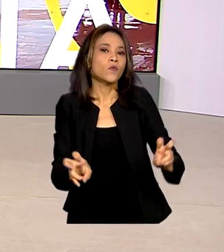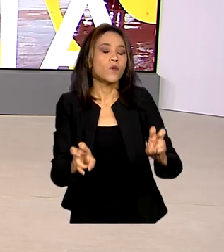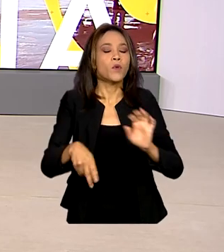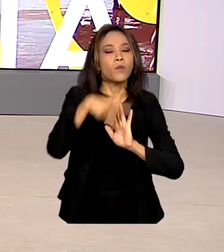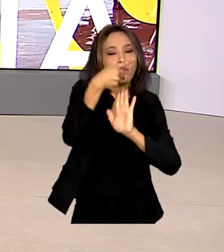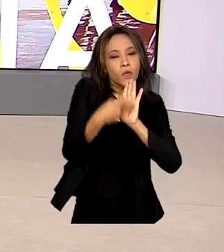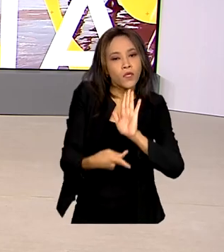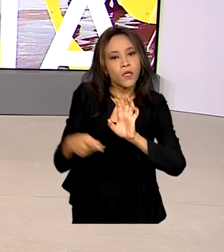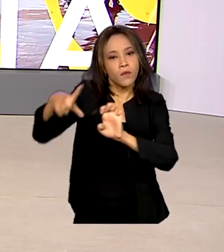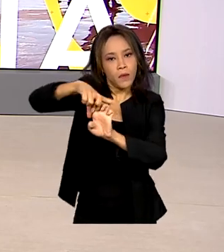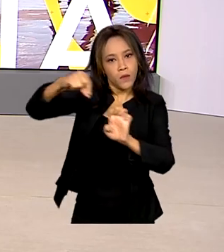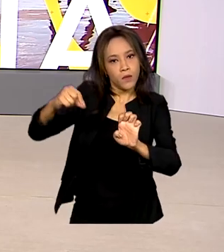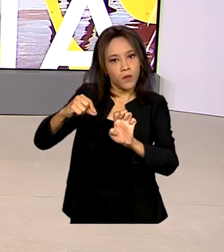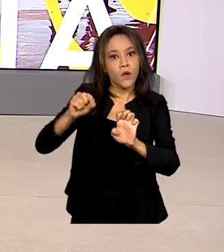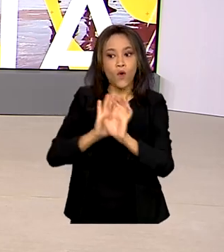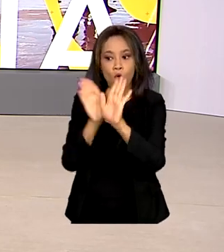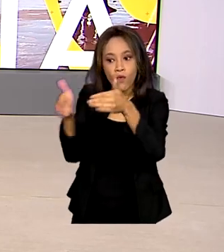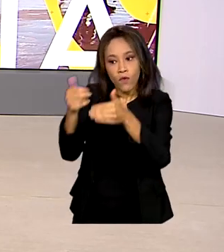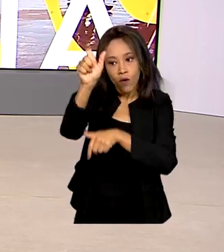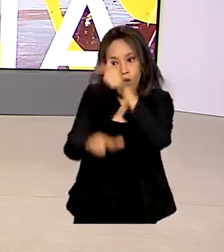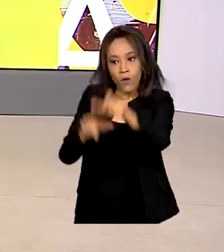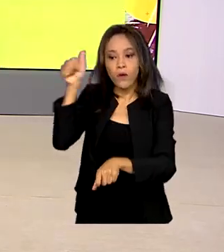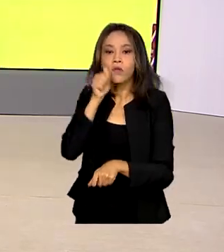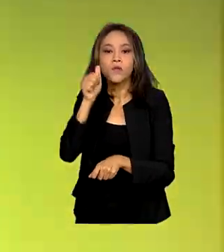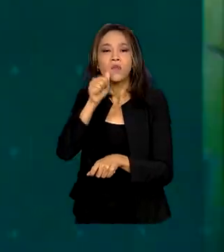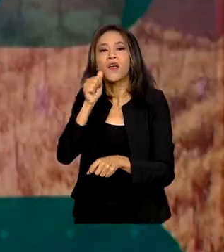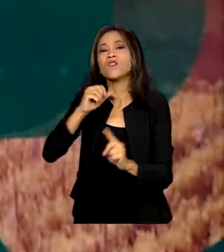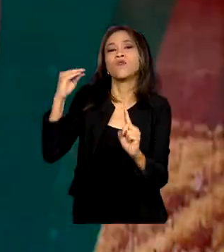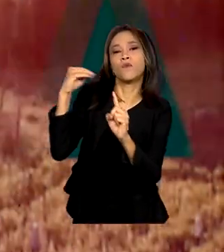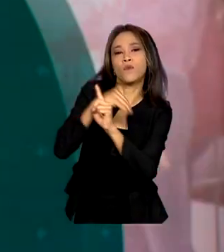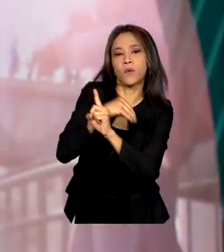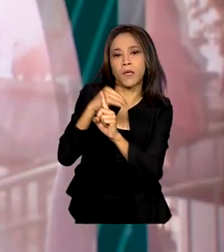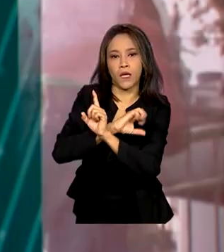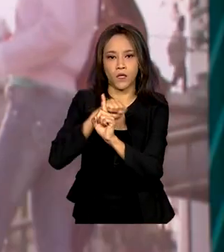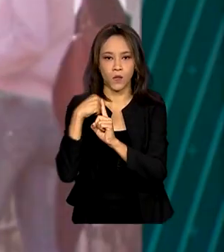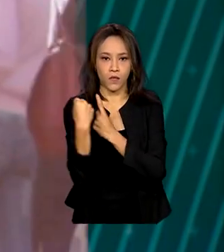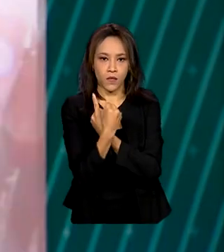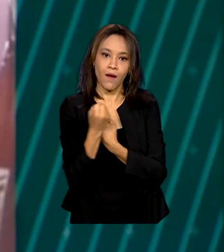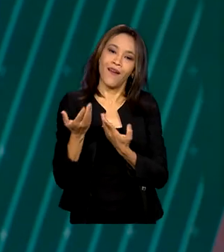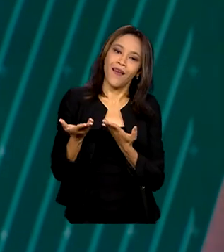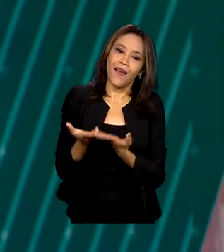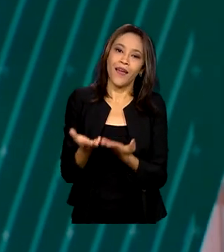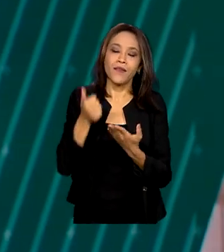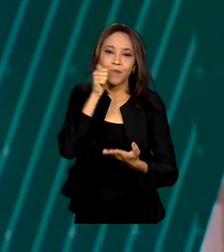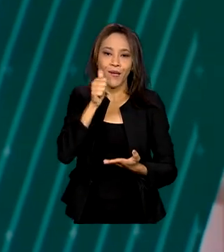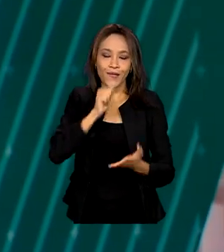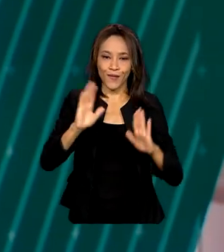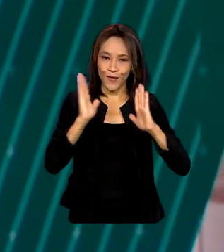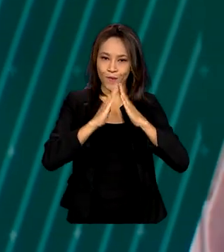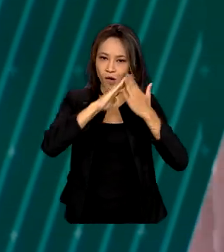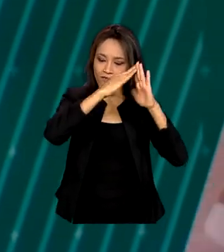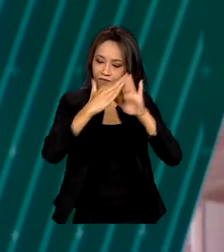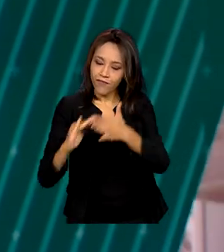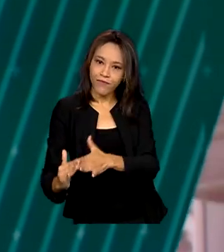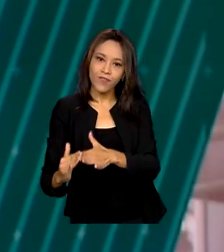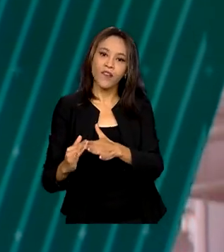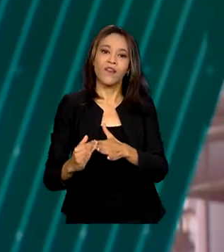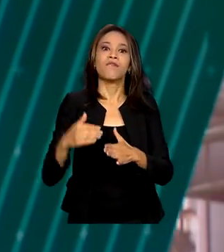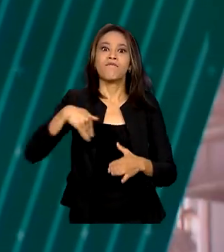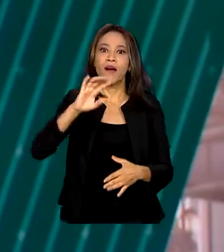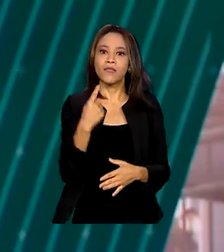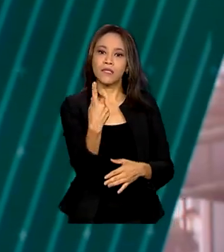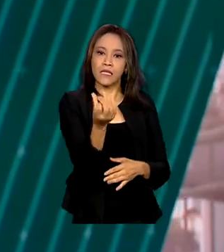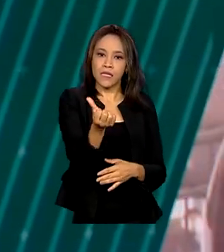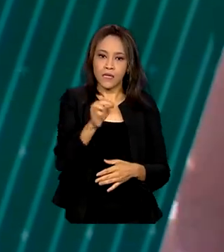mulheres em situação de vulnerabilidade social. É o Mulheres de Favela, que vai contar com mais de 16